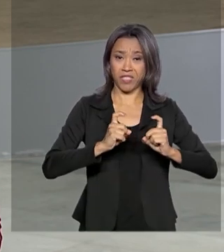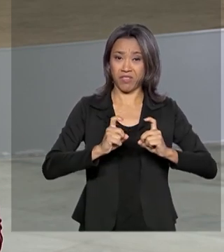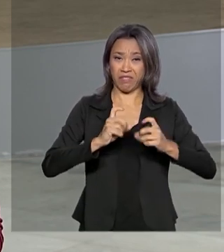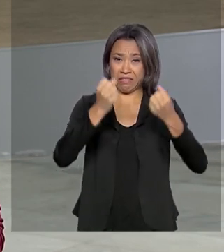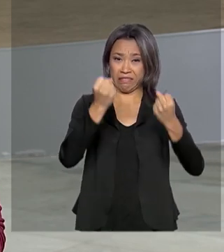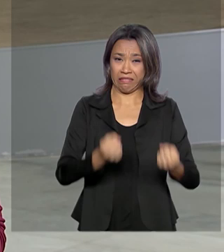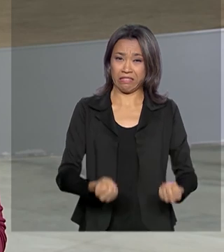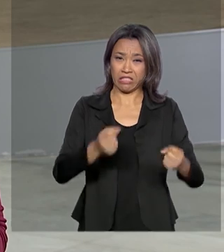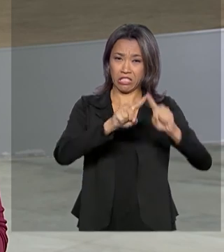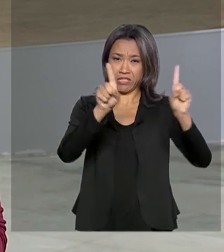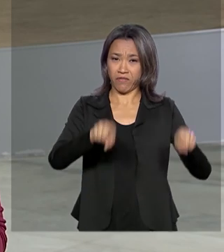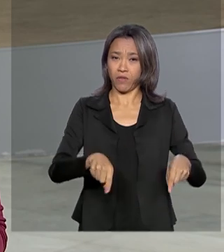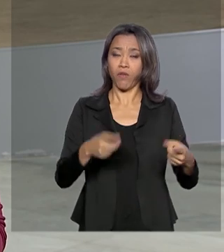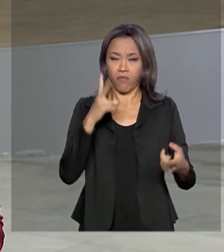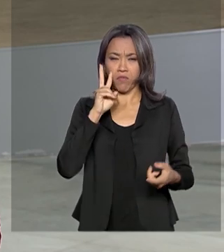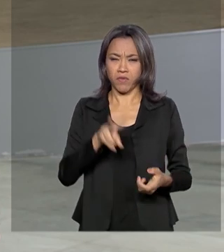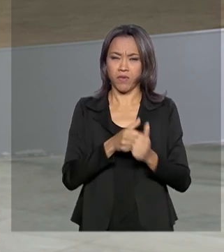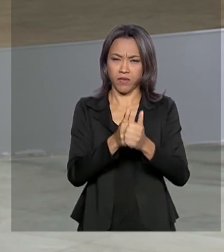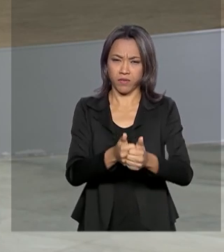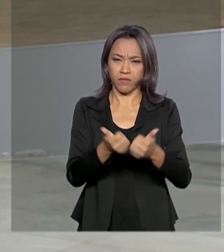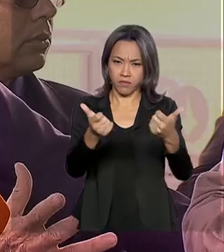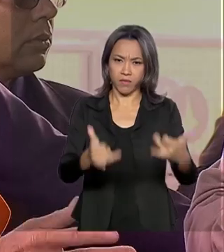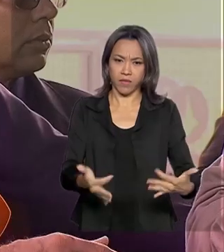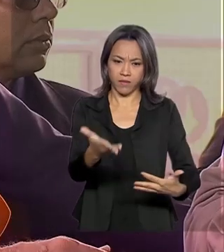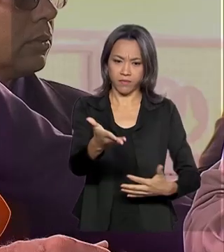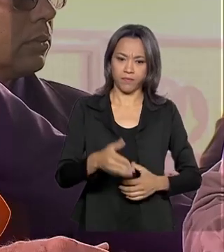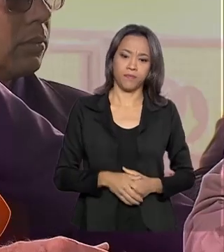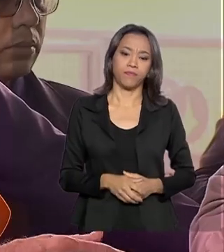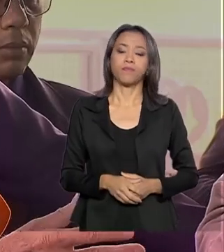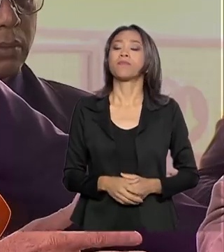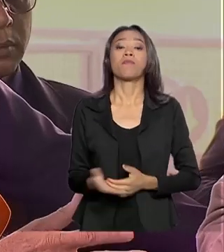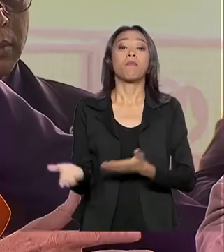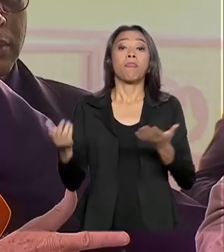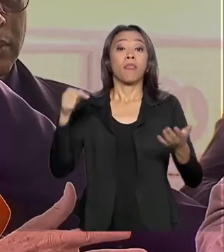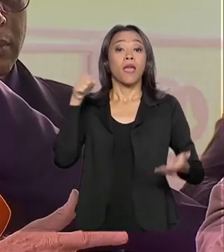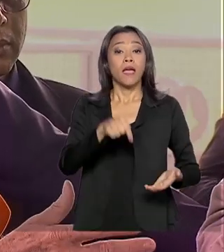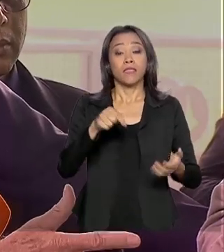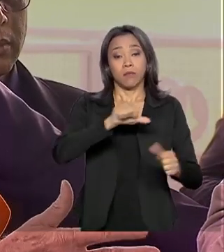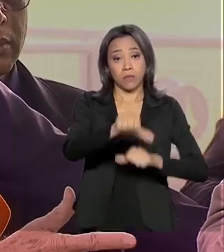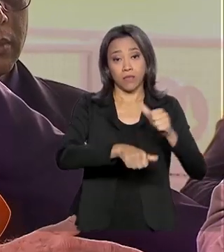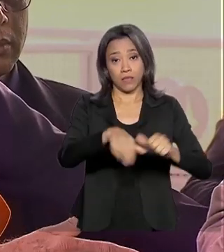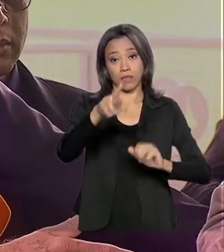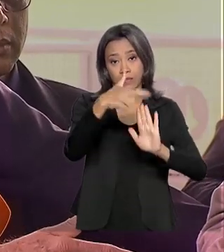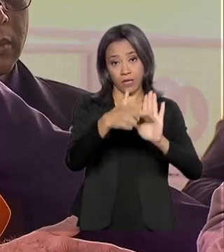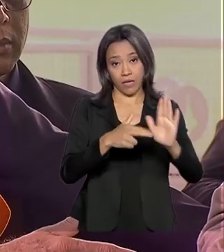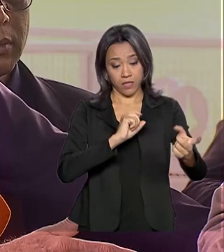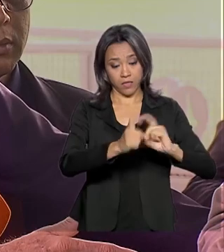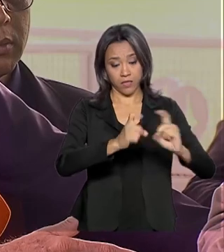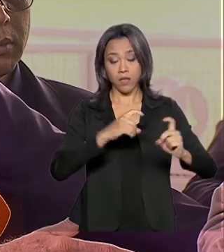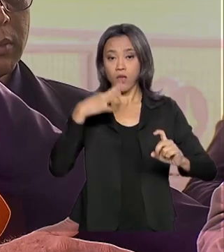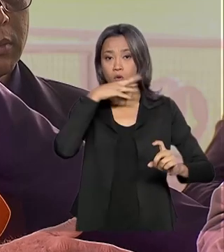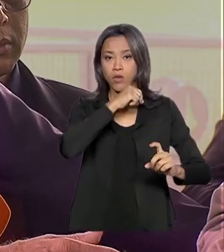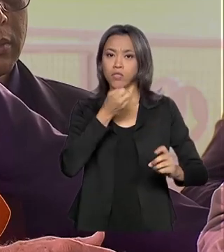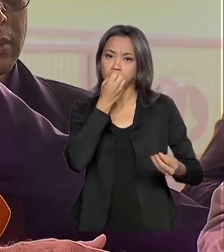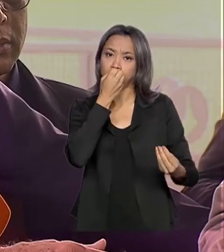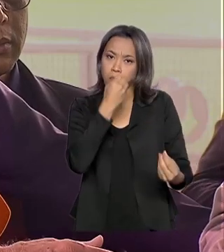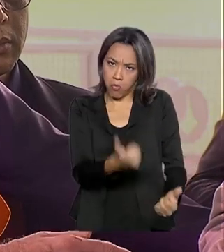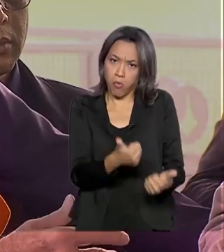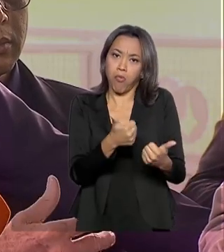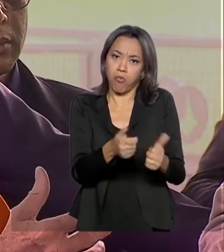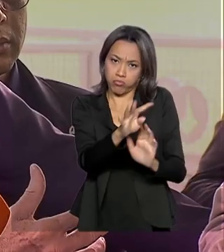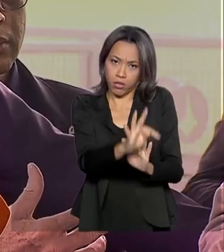Vamos ver o que ele disse hoje de manhã. Essa reforma administrativa, eu acho que ela está madura já para ser apresentada.